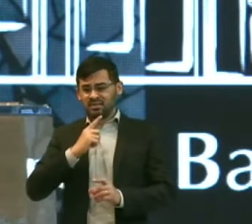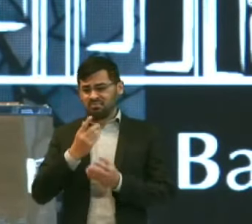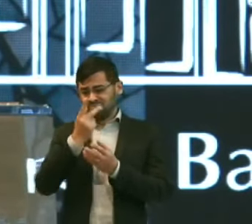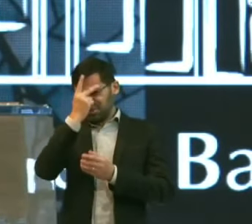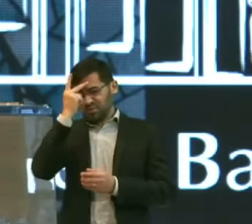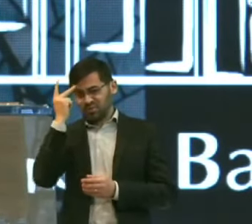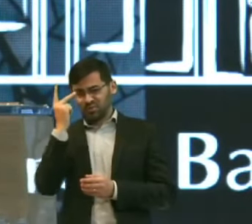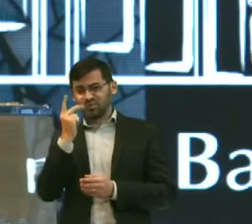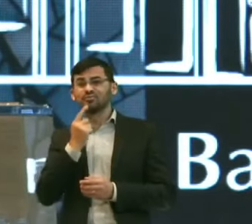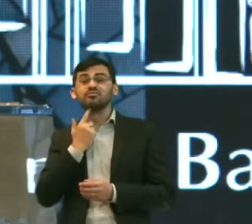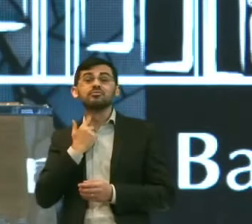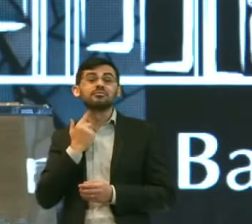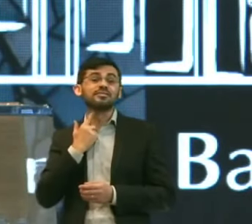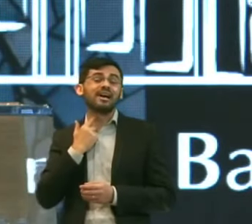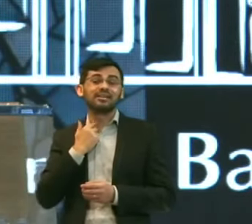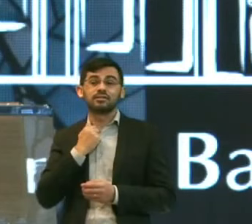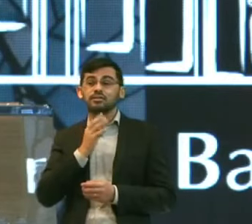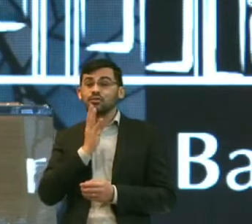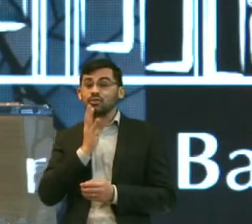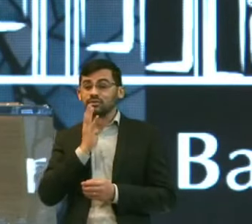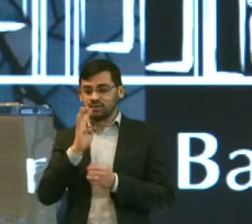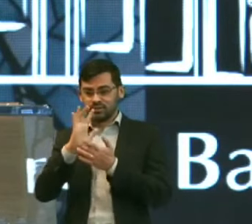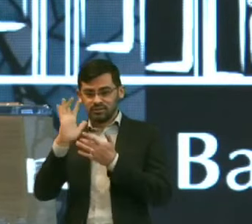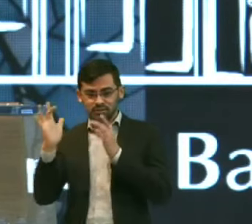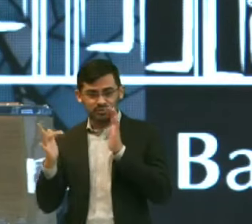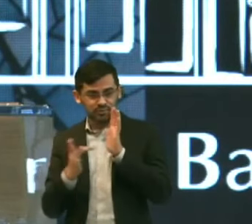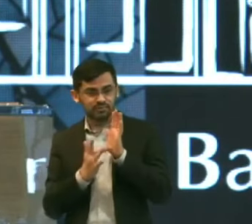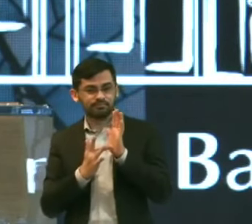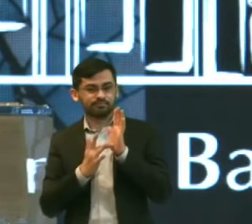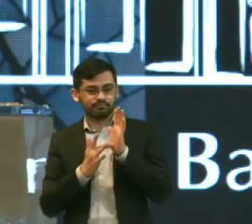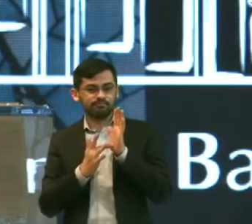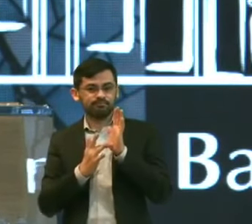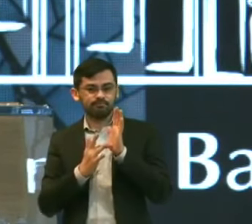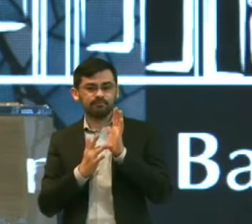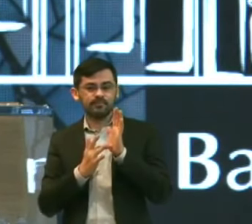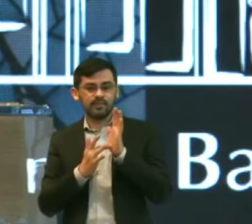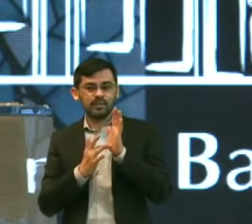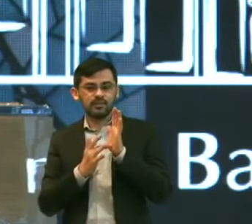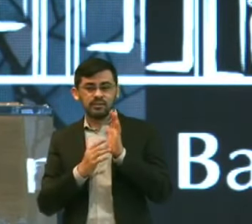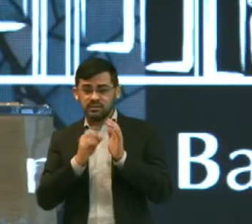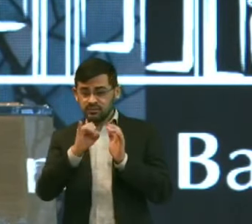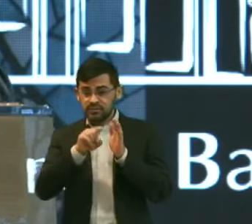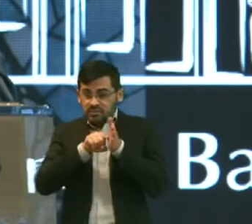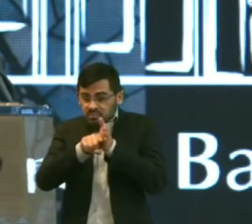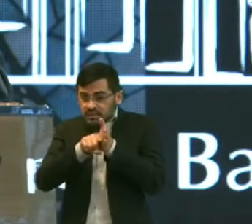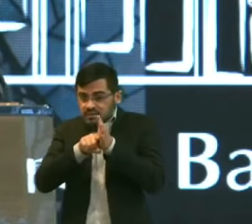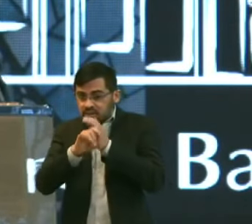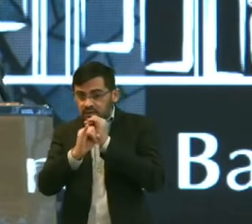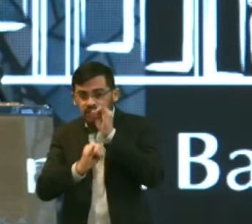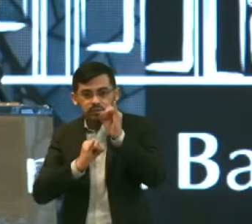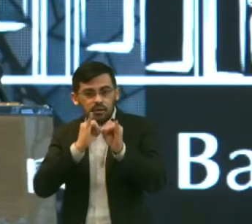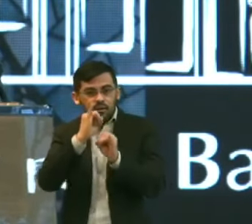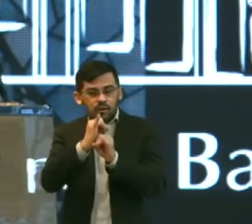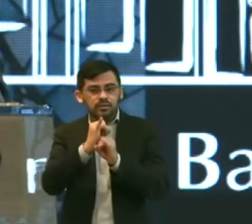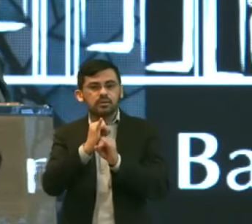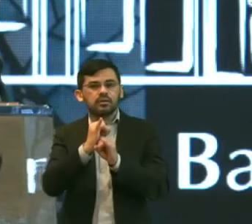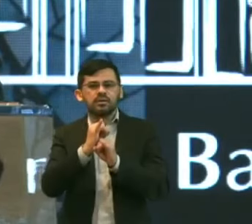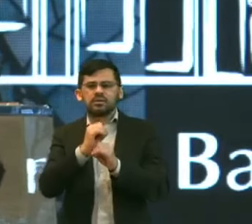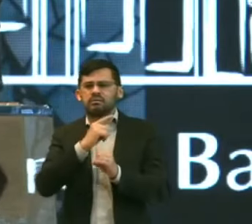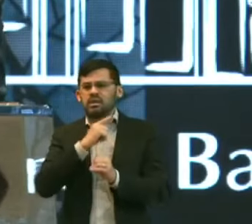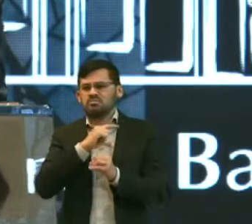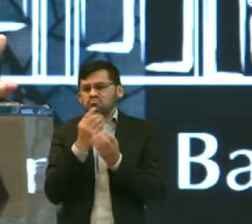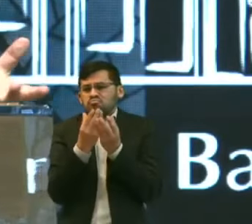põe lá Uma publicidade Na internet E diz assim Você quer ouvir Sobre Jesus Você quer aprender Você quer ser Discipulado